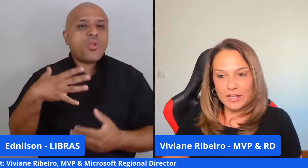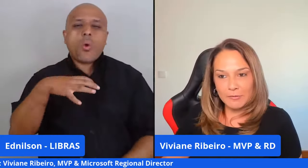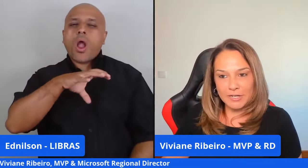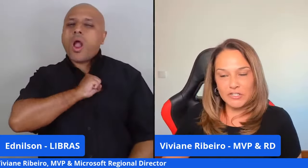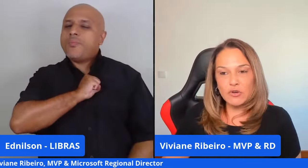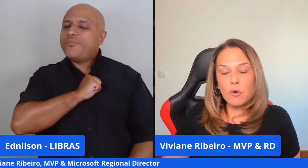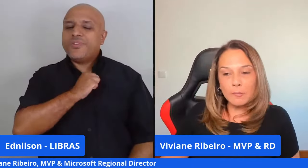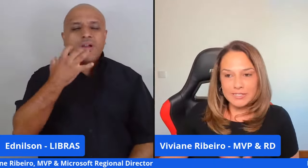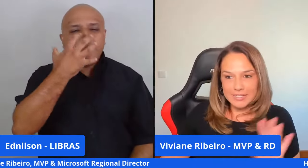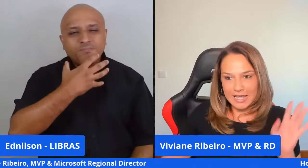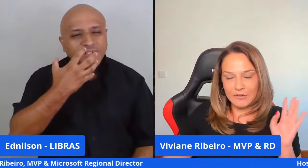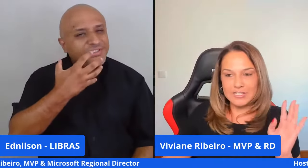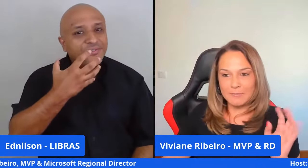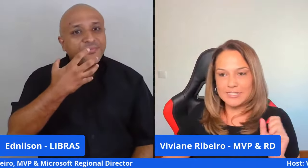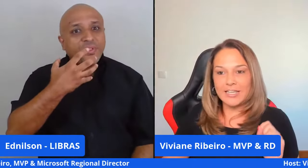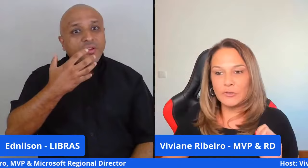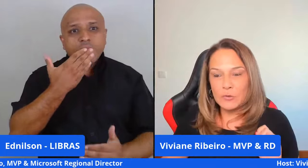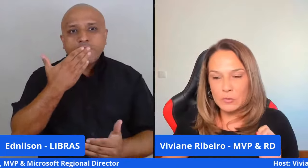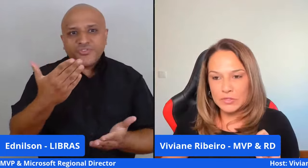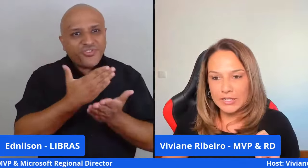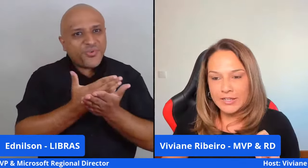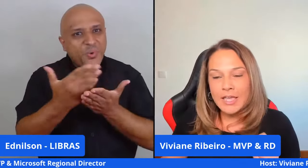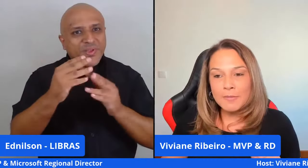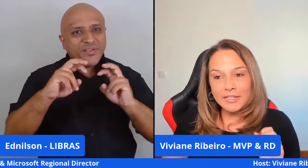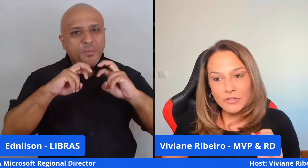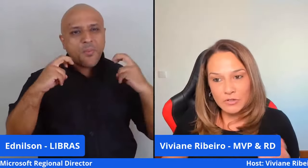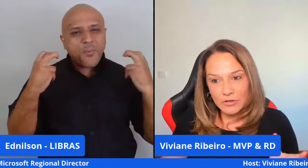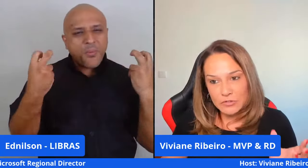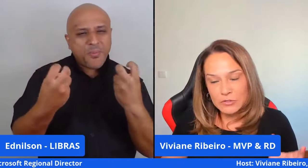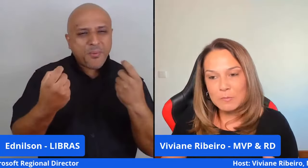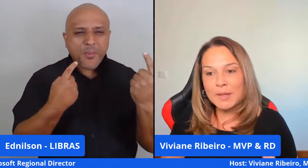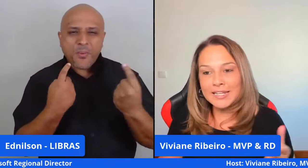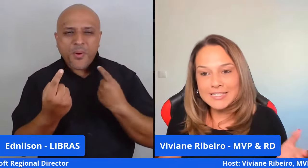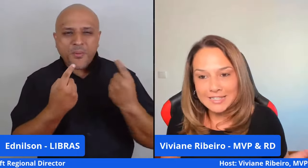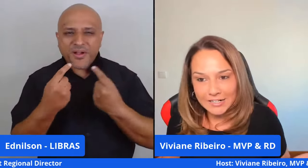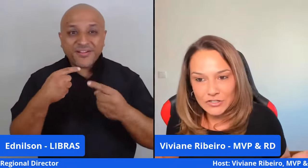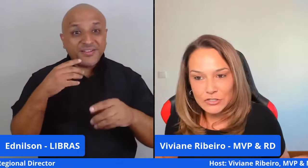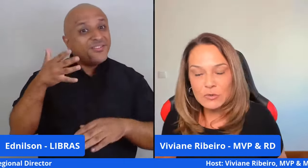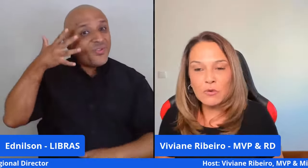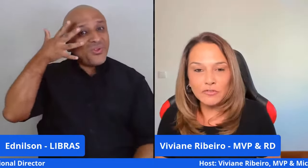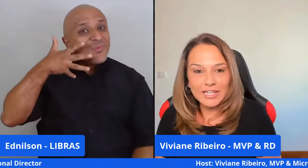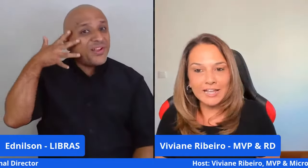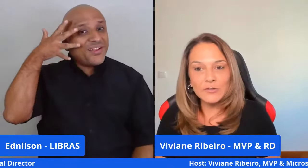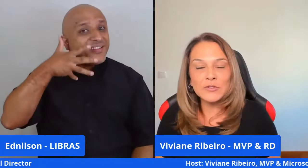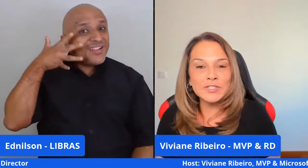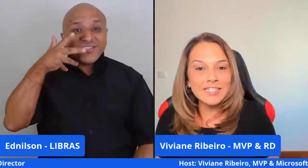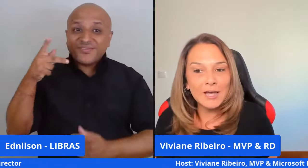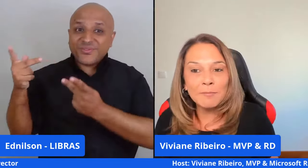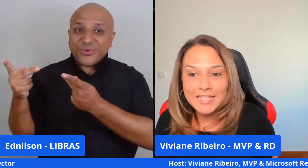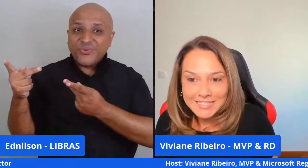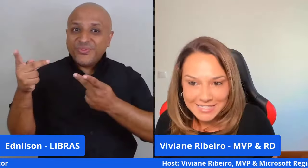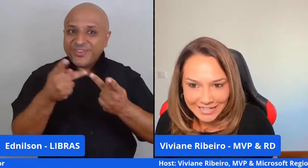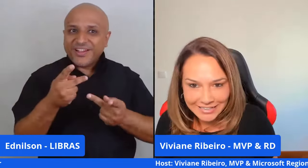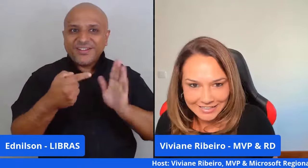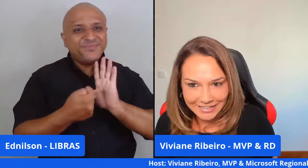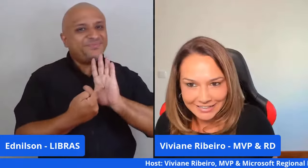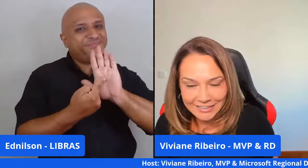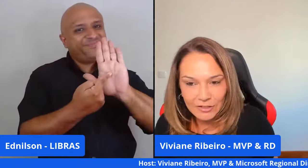pedir agora, para a gente começar a nossa mesa redonda, para que os nossos palestrantes convidados se